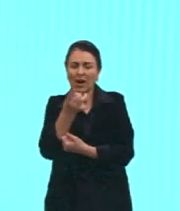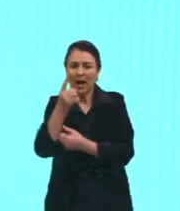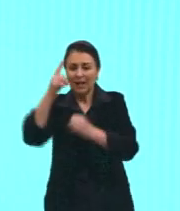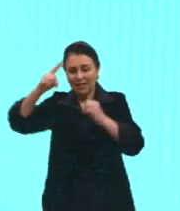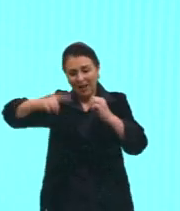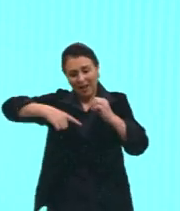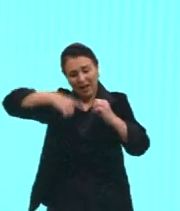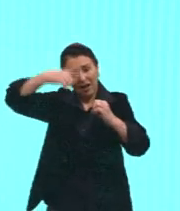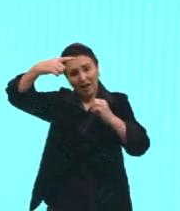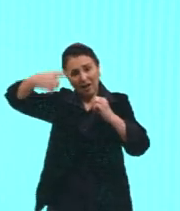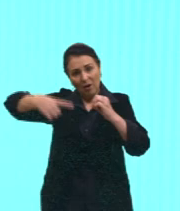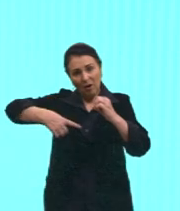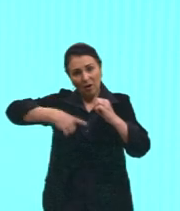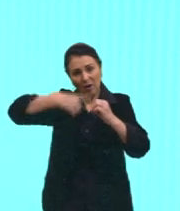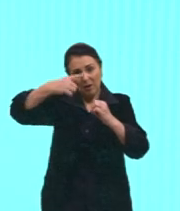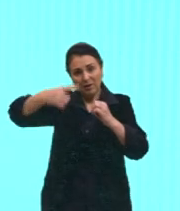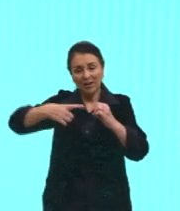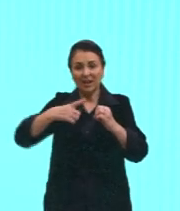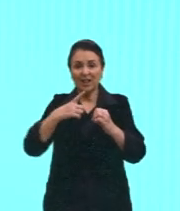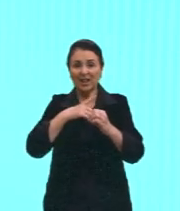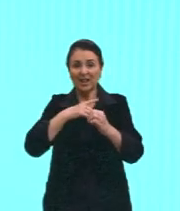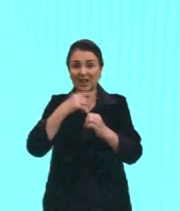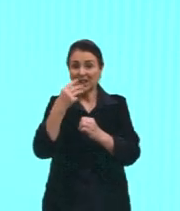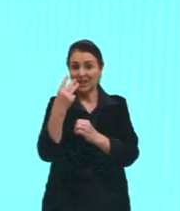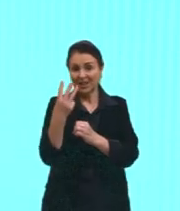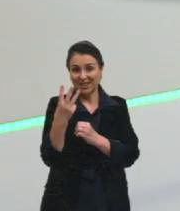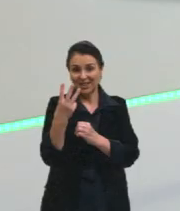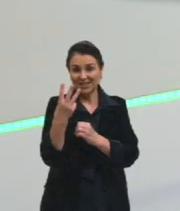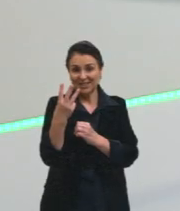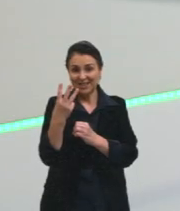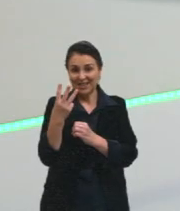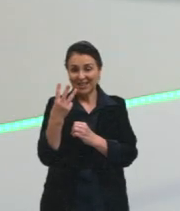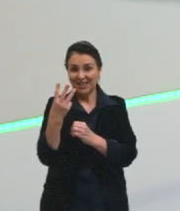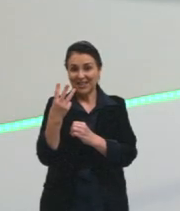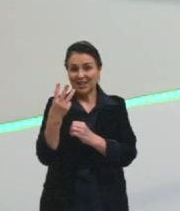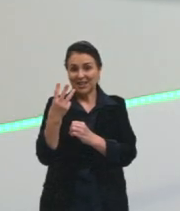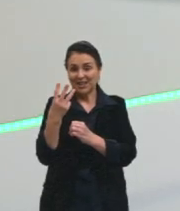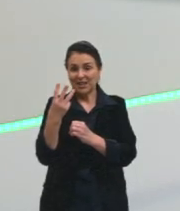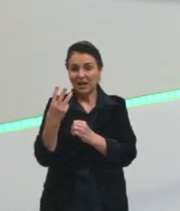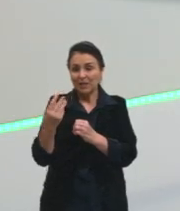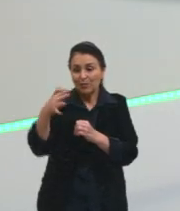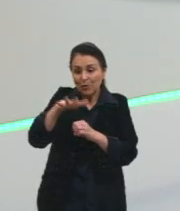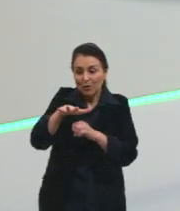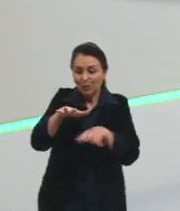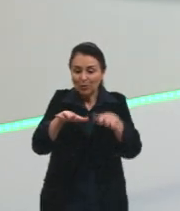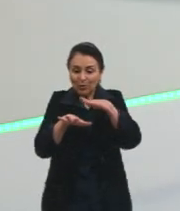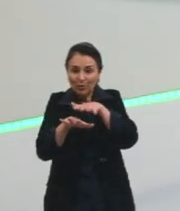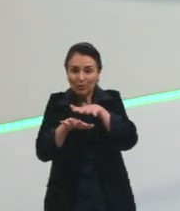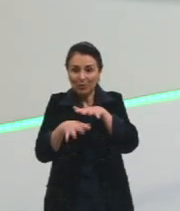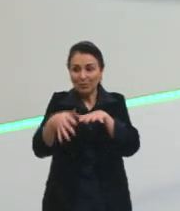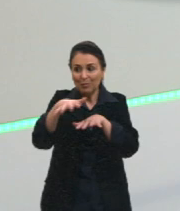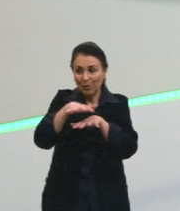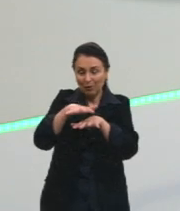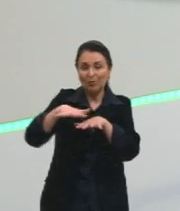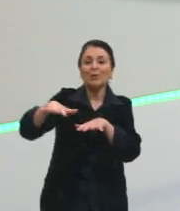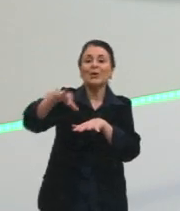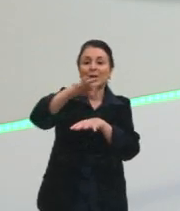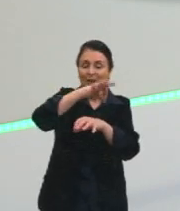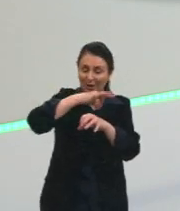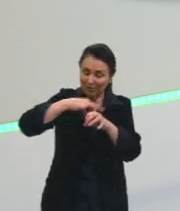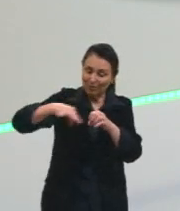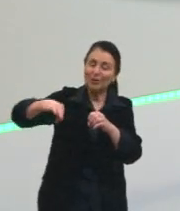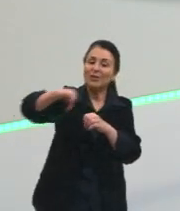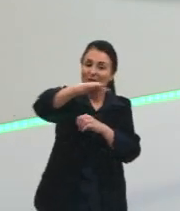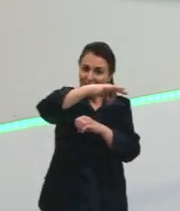vamos ter 3, formando aquela órbita, e aí eles vão se sobrepor, né, cruzar em certo momento,